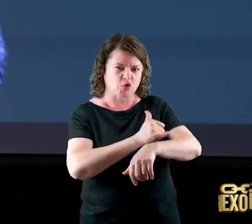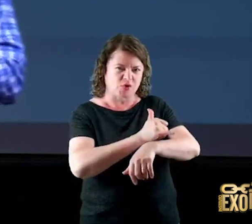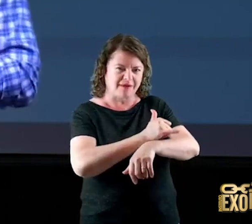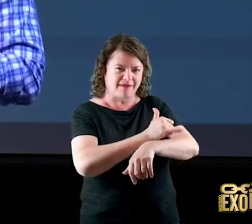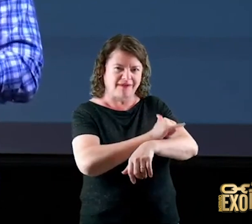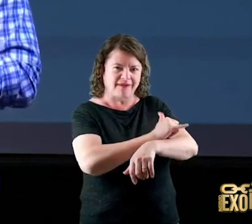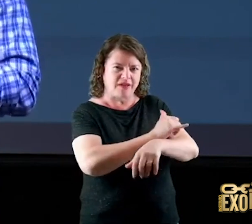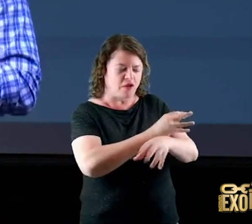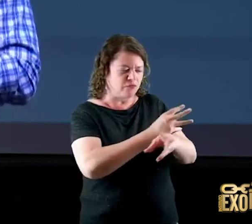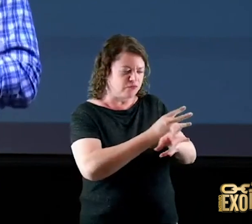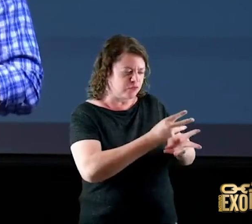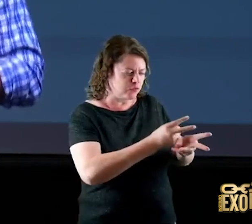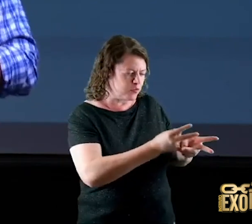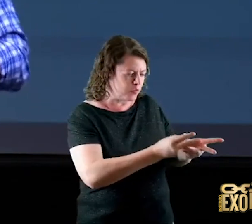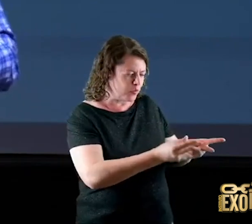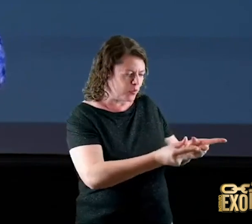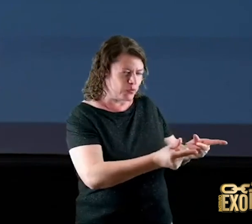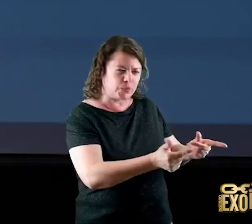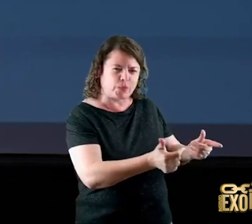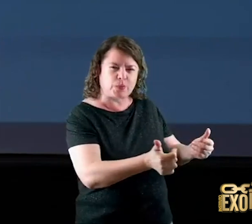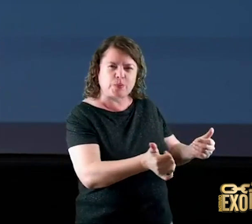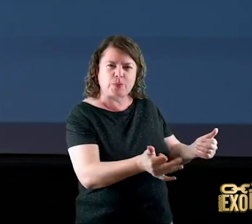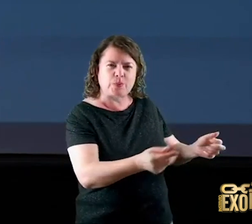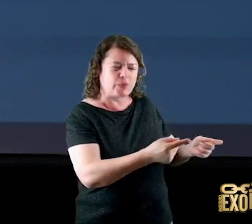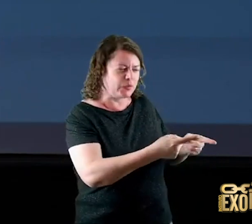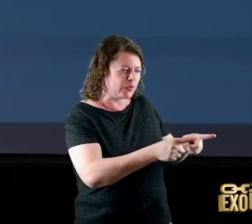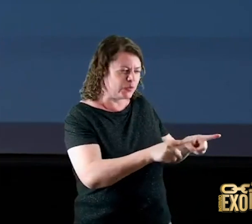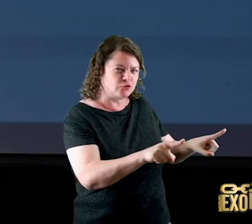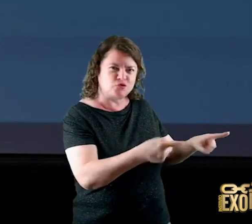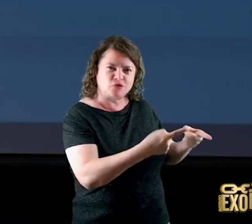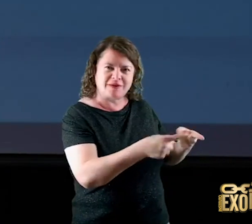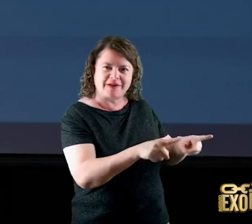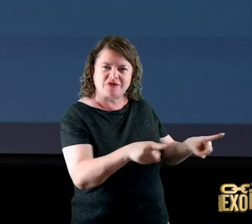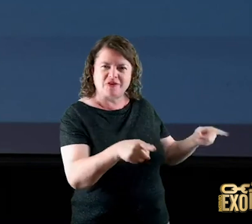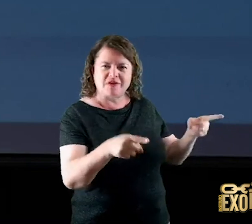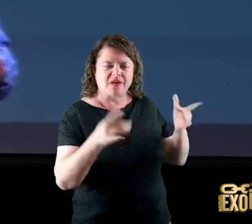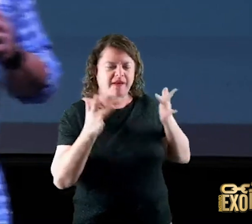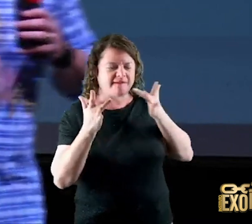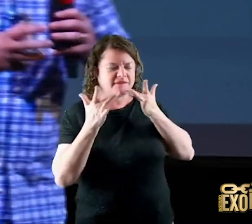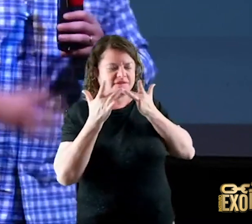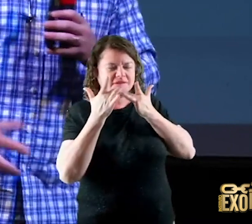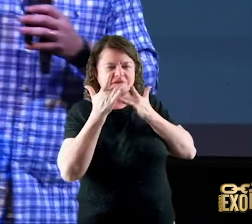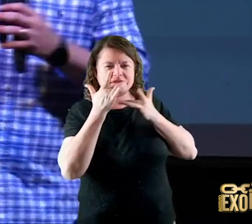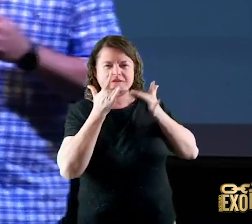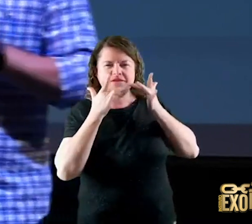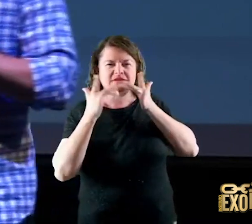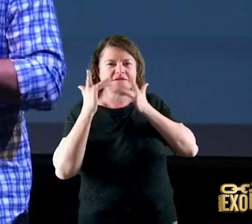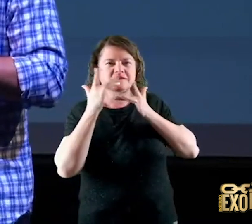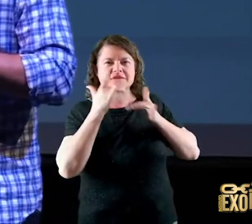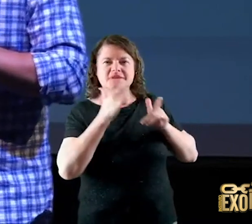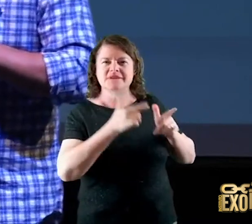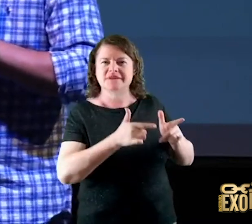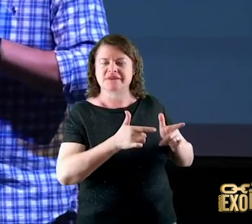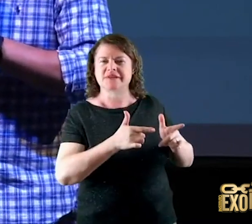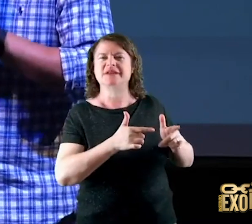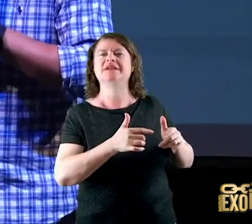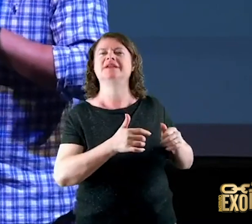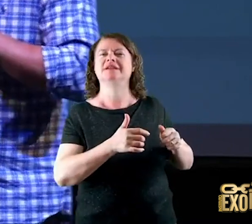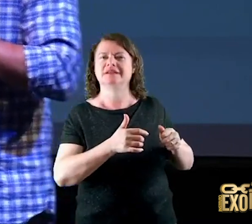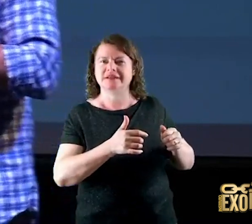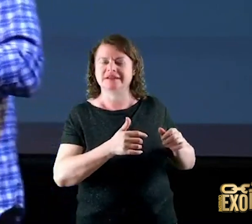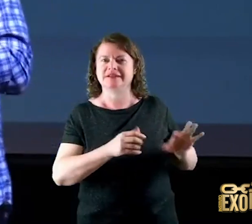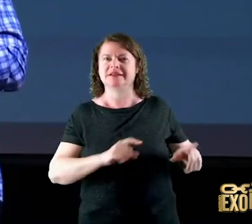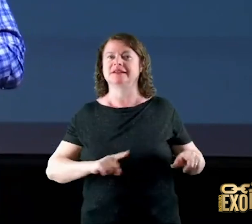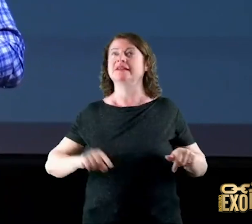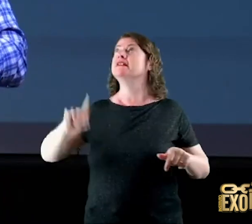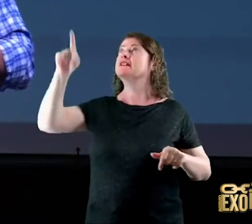ela é mais deliciosa do que a própria carne ele está falando sem obedecer é melhor do que a